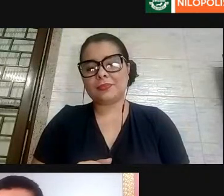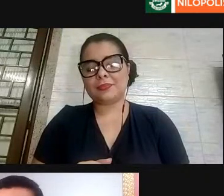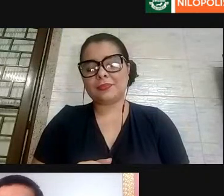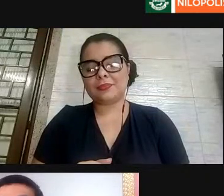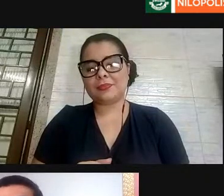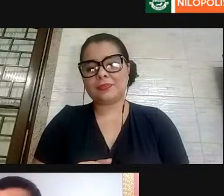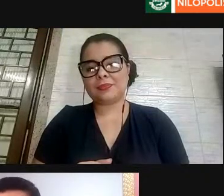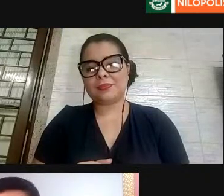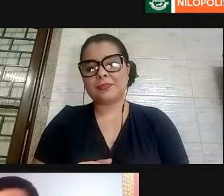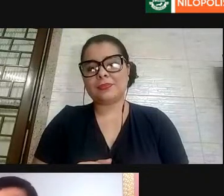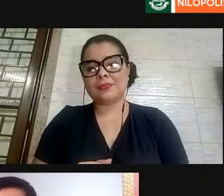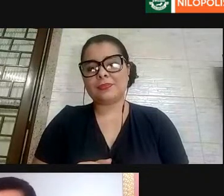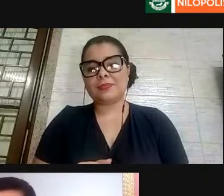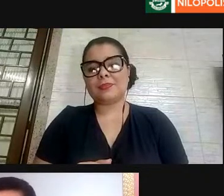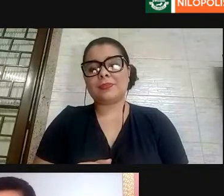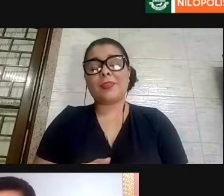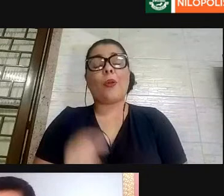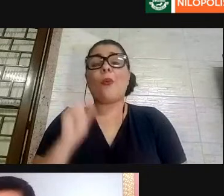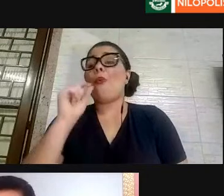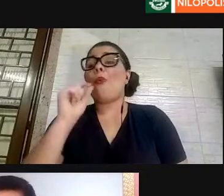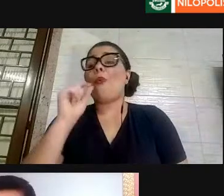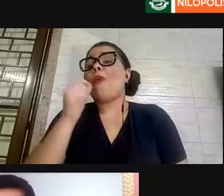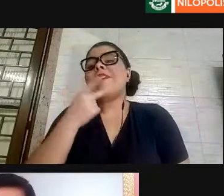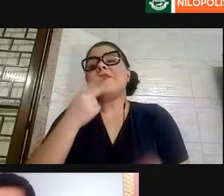Que palavras usar agora?